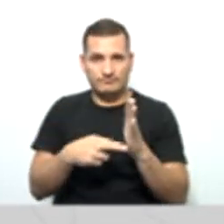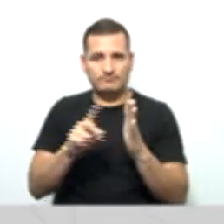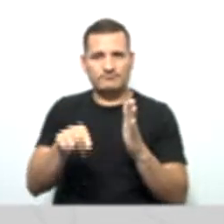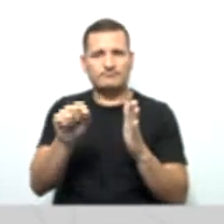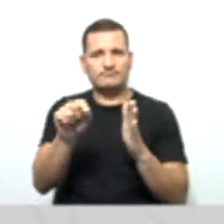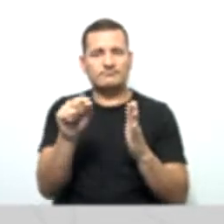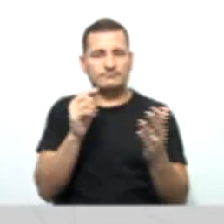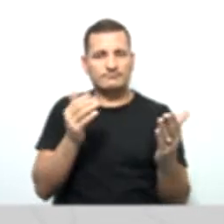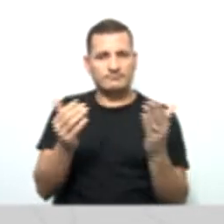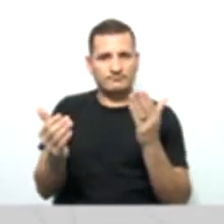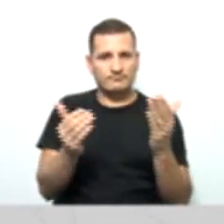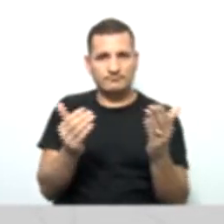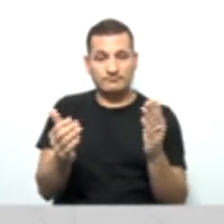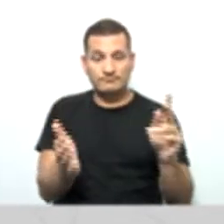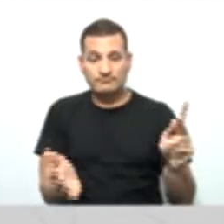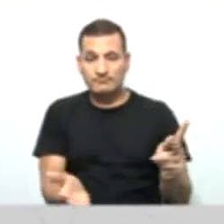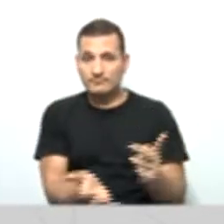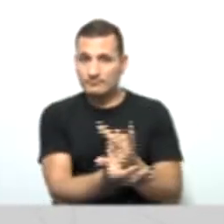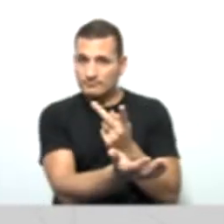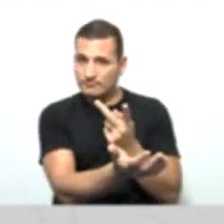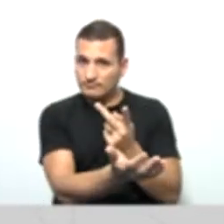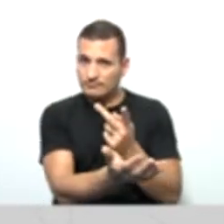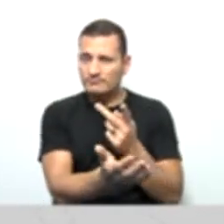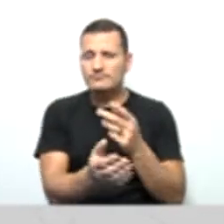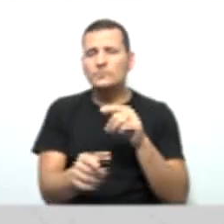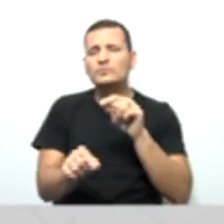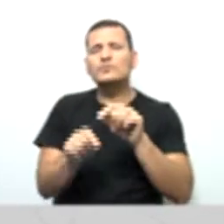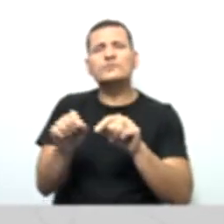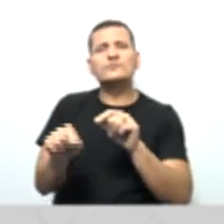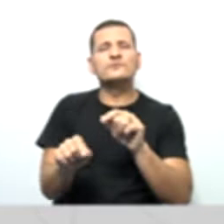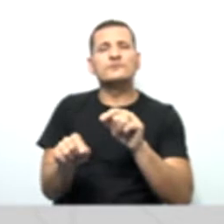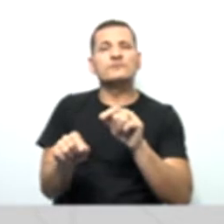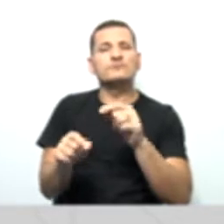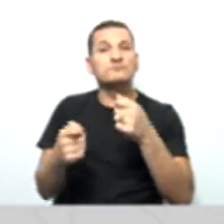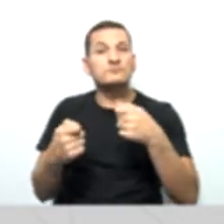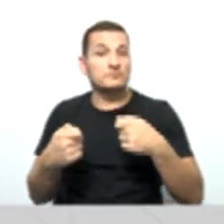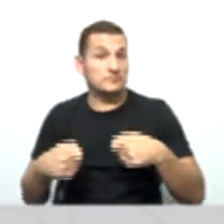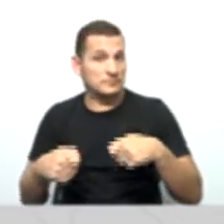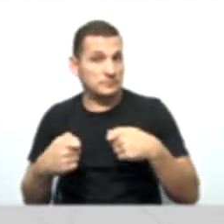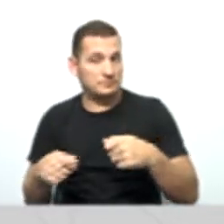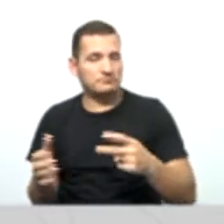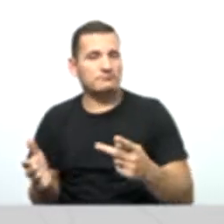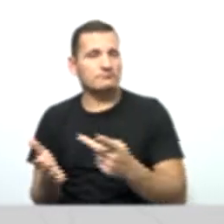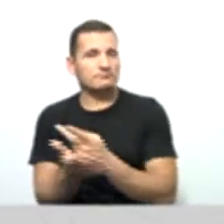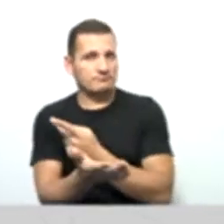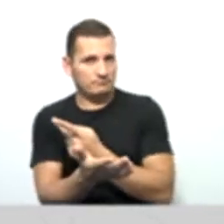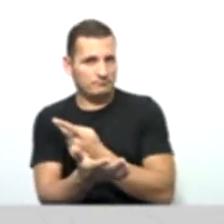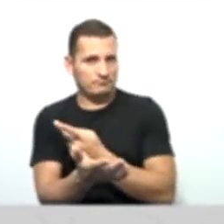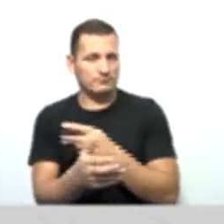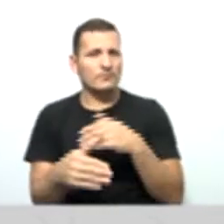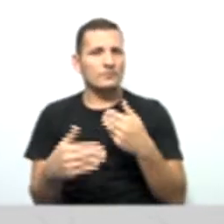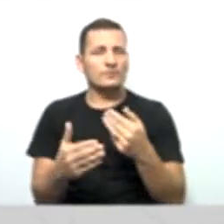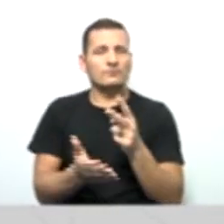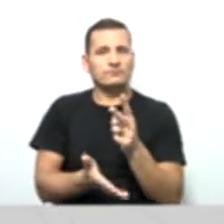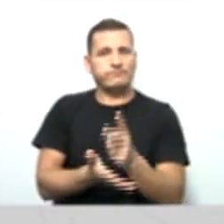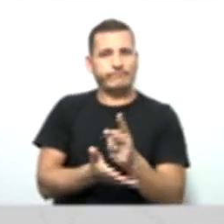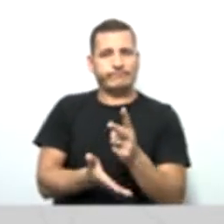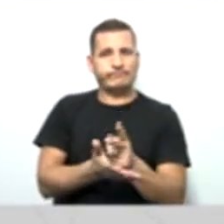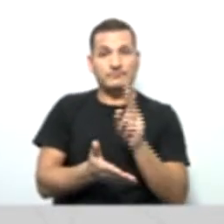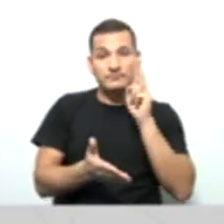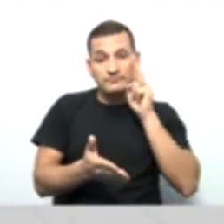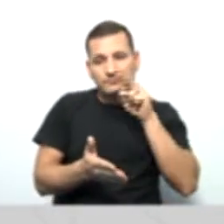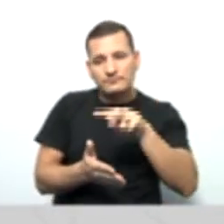comparação entre o fato ocorrido e o que deveria ocorrer né. Então toda vez que você verificar na